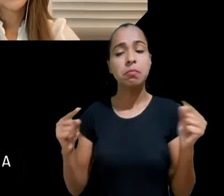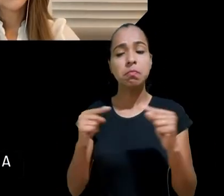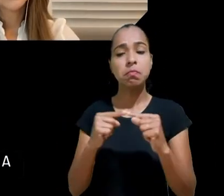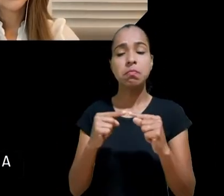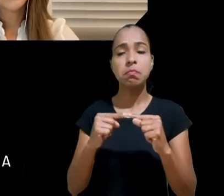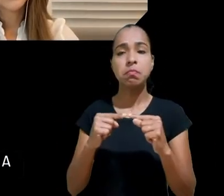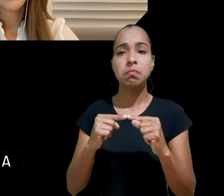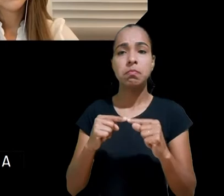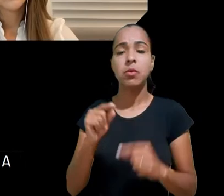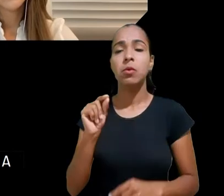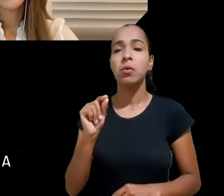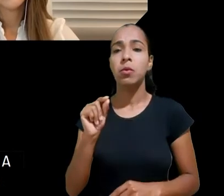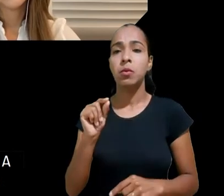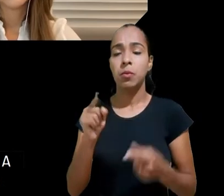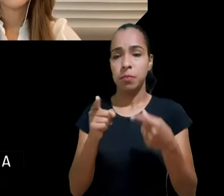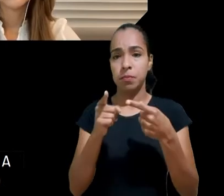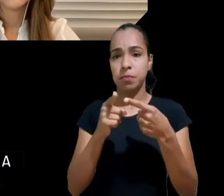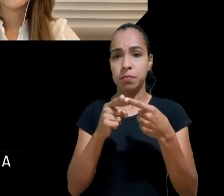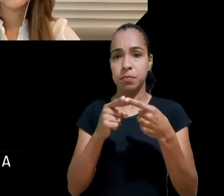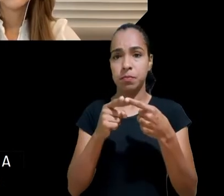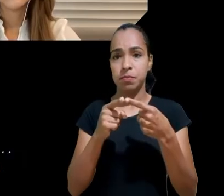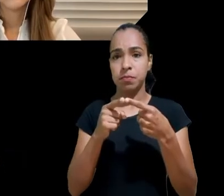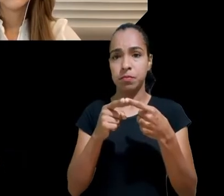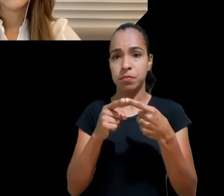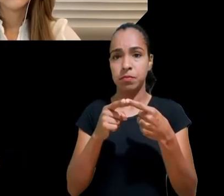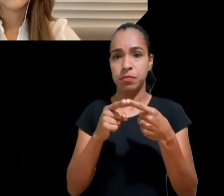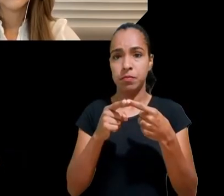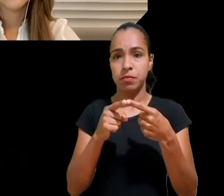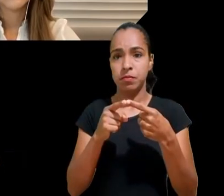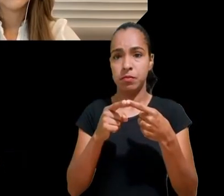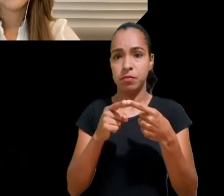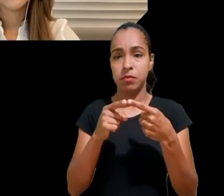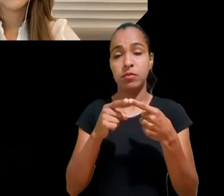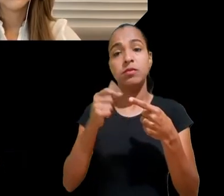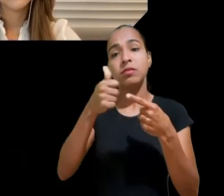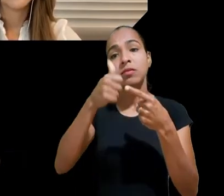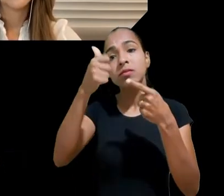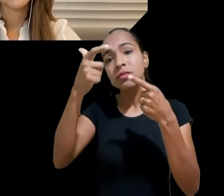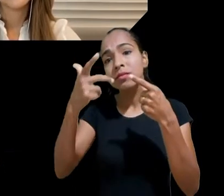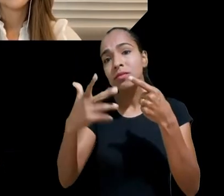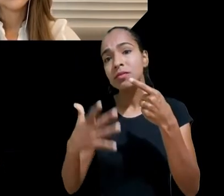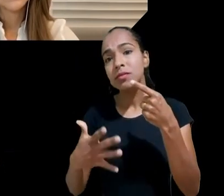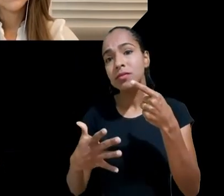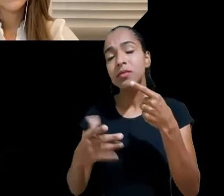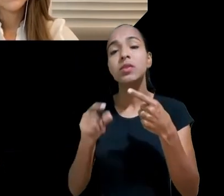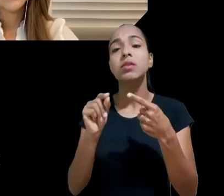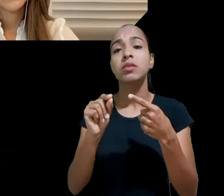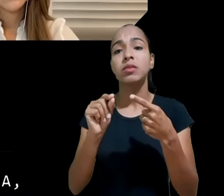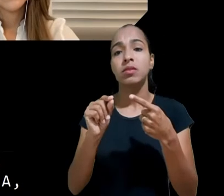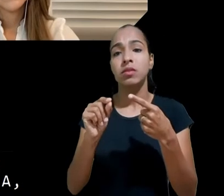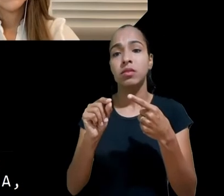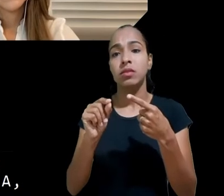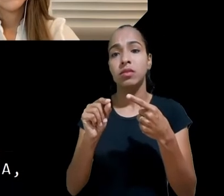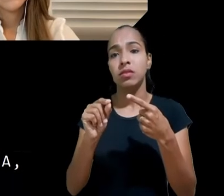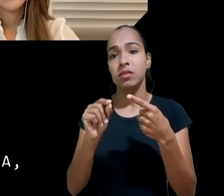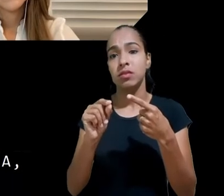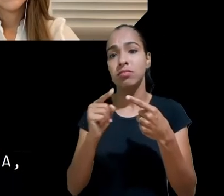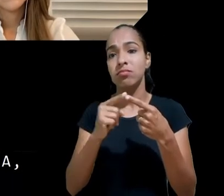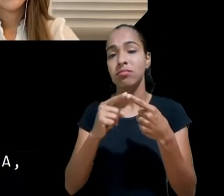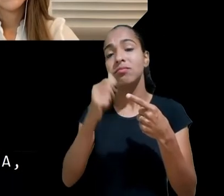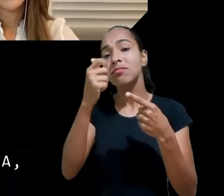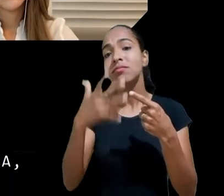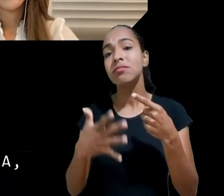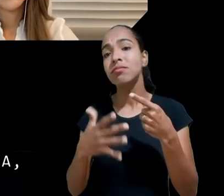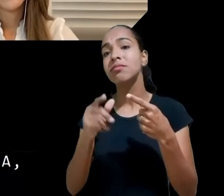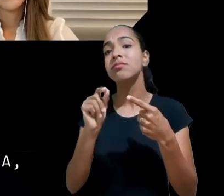deles já de cara se refere ao que a gente pode chamar de uma limitação da